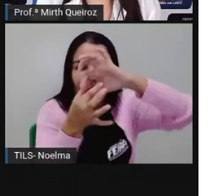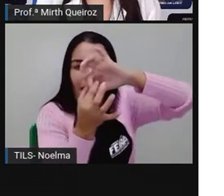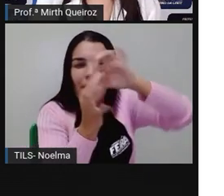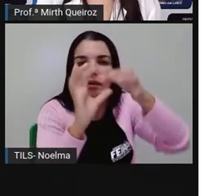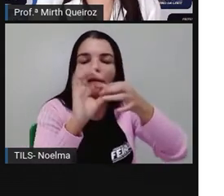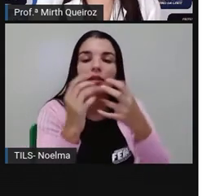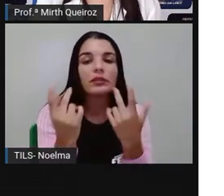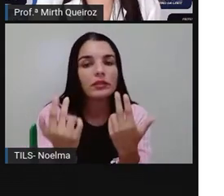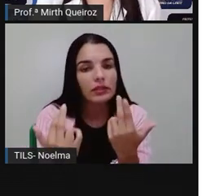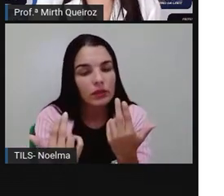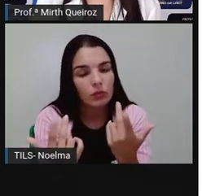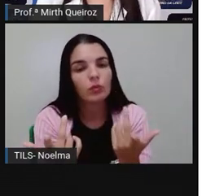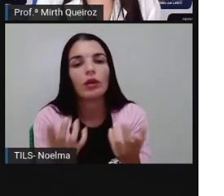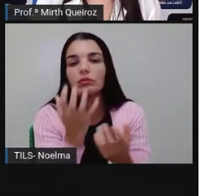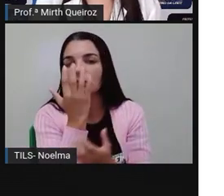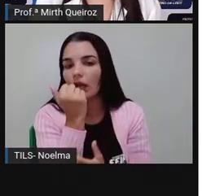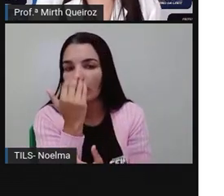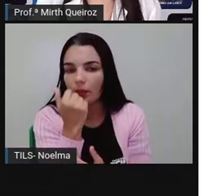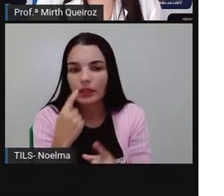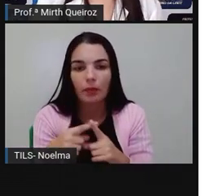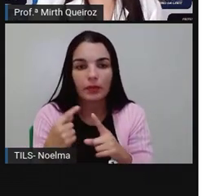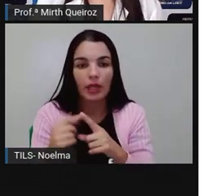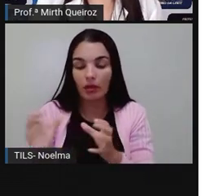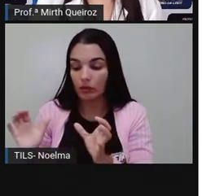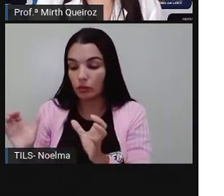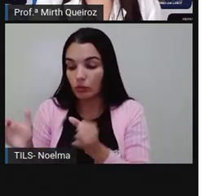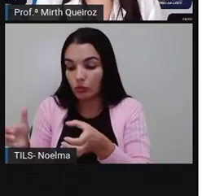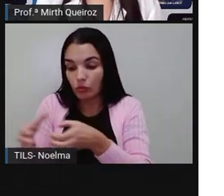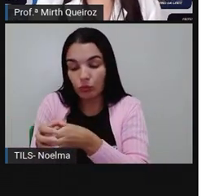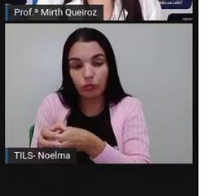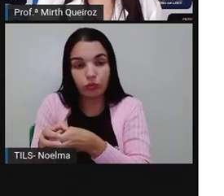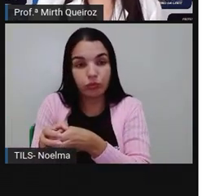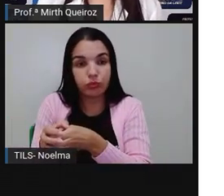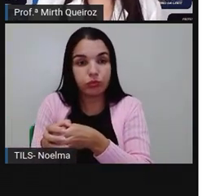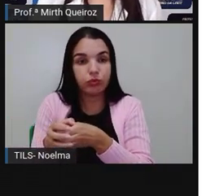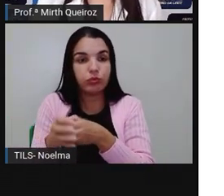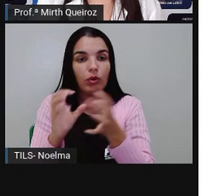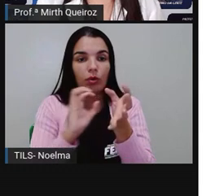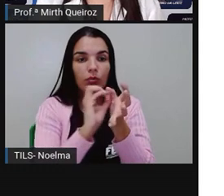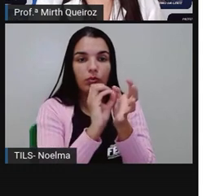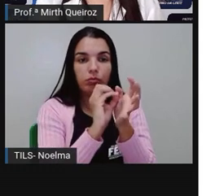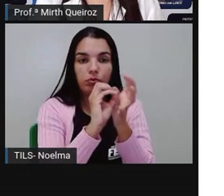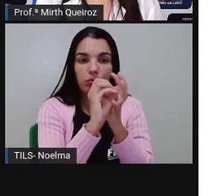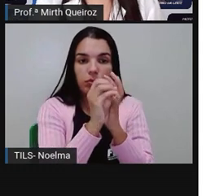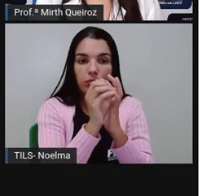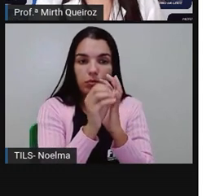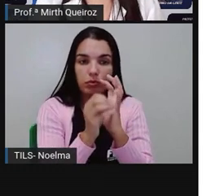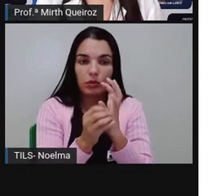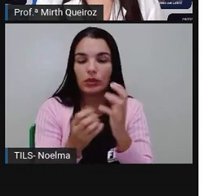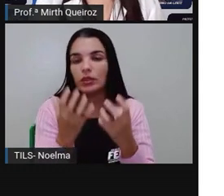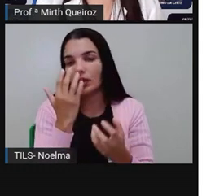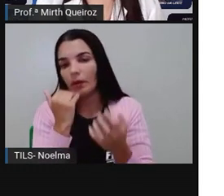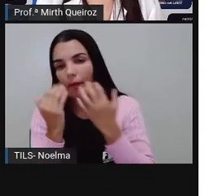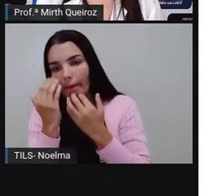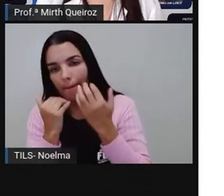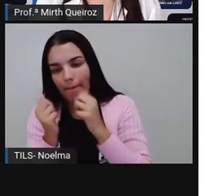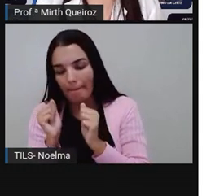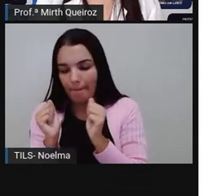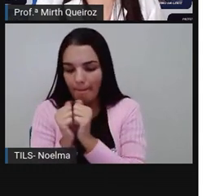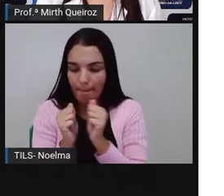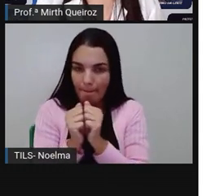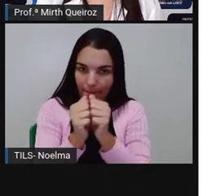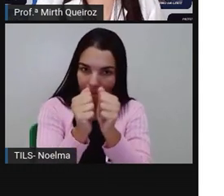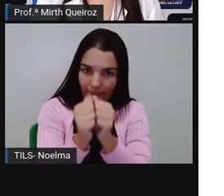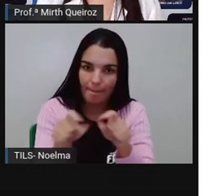teias alimentares, né? Essas cadeias, elas vão se interligando, vão se cruzando. E assim, ela também